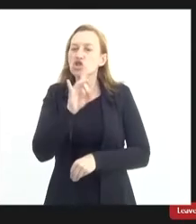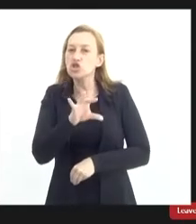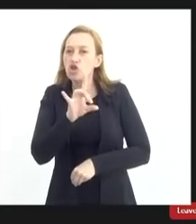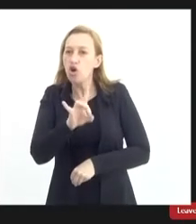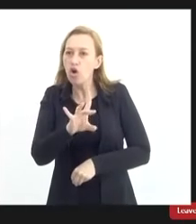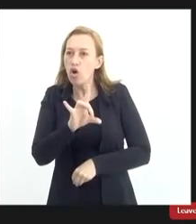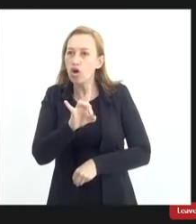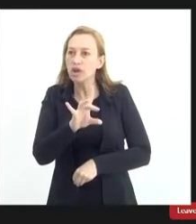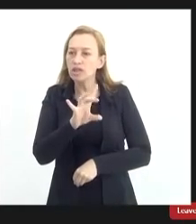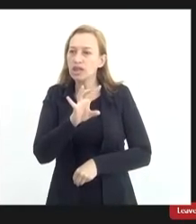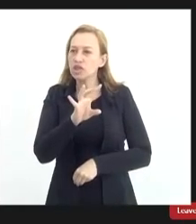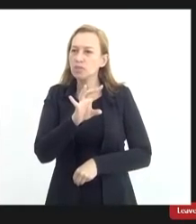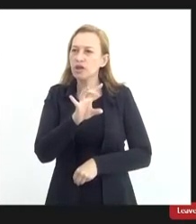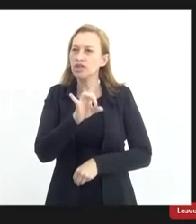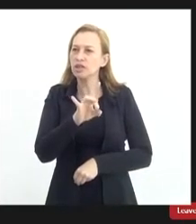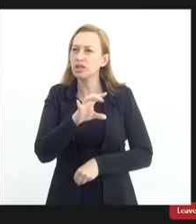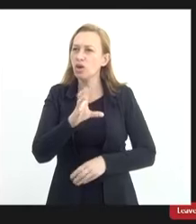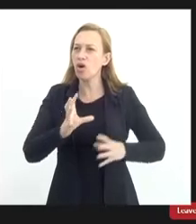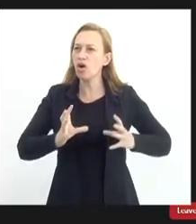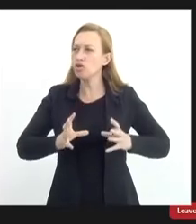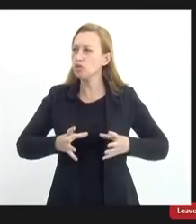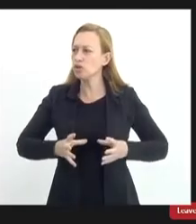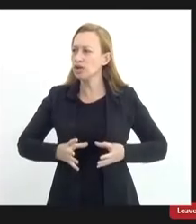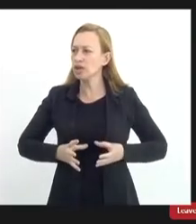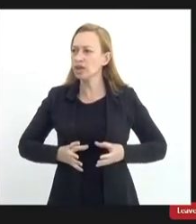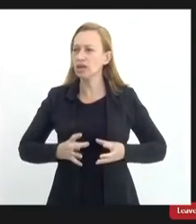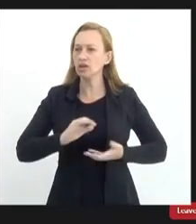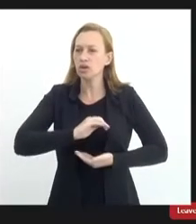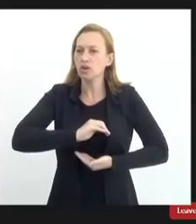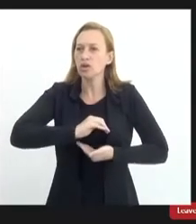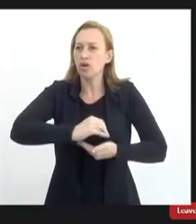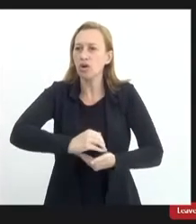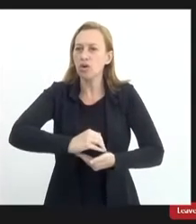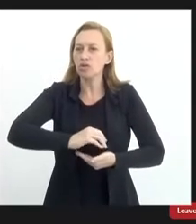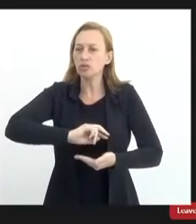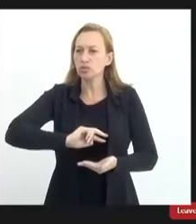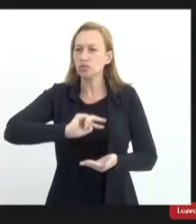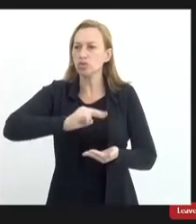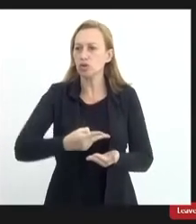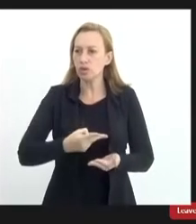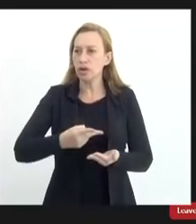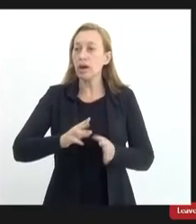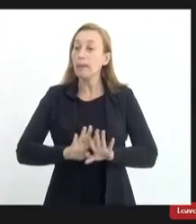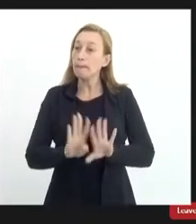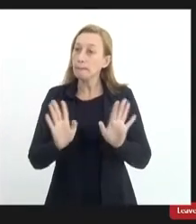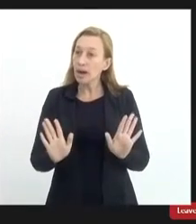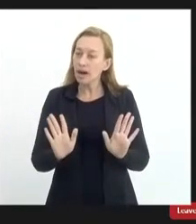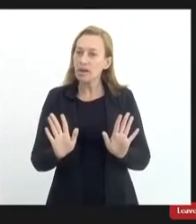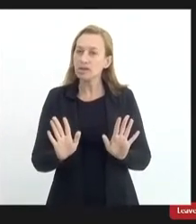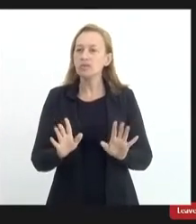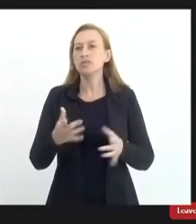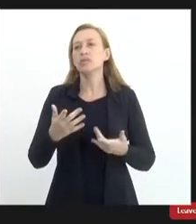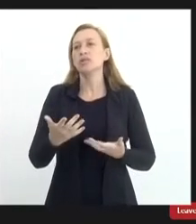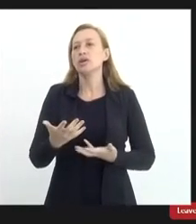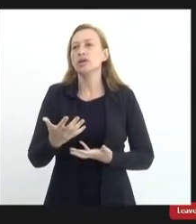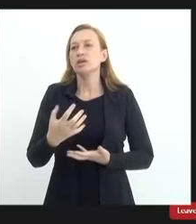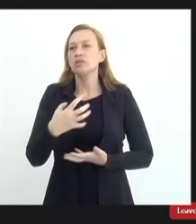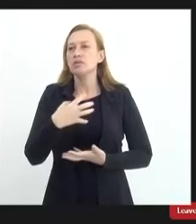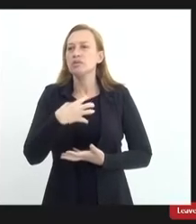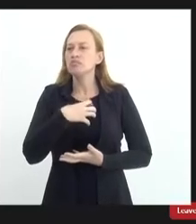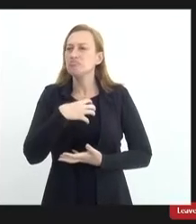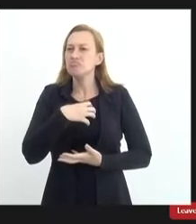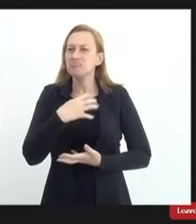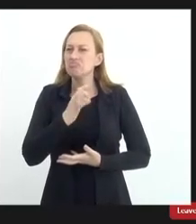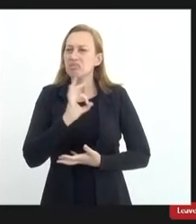É verdade que a pessoa não cura de tudo, ele fica com o traço, mas pelo menos o traço a pessoa não sente nada e tem uma ótima,